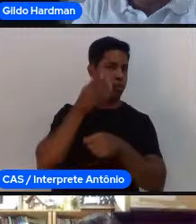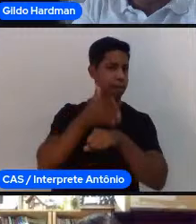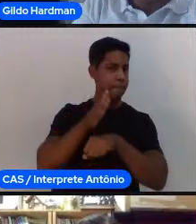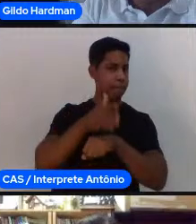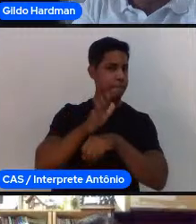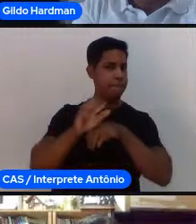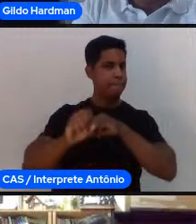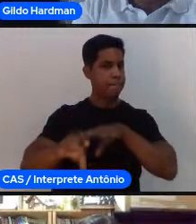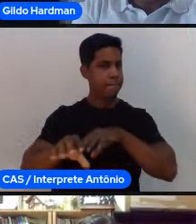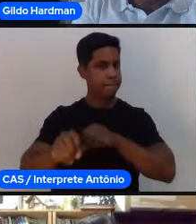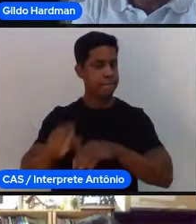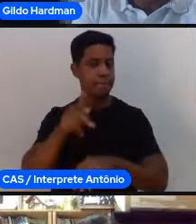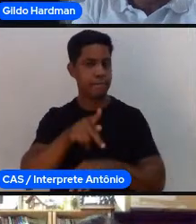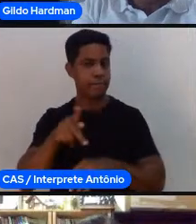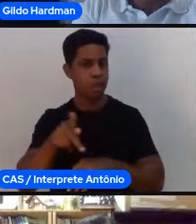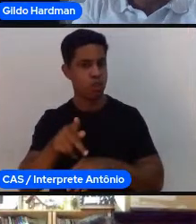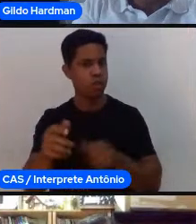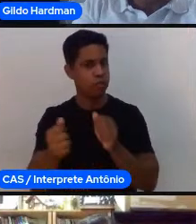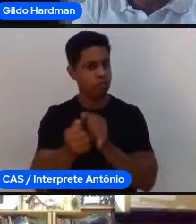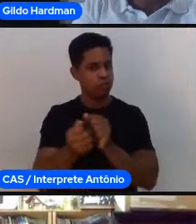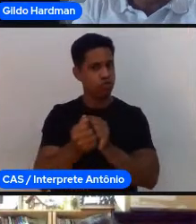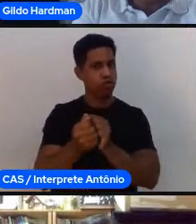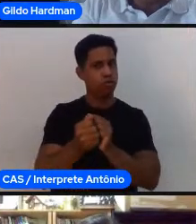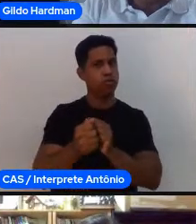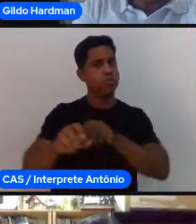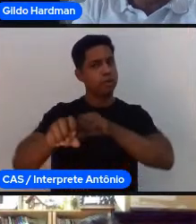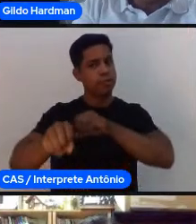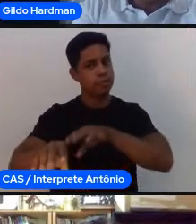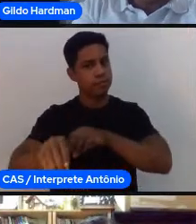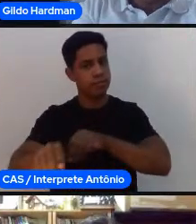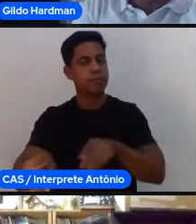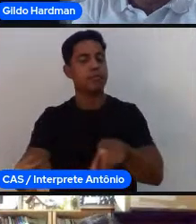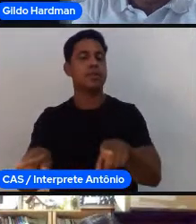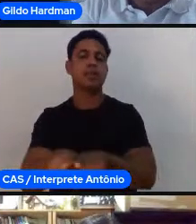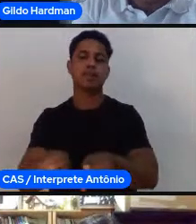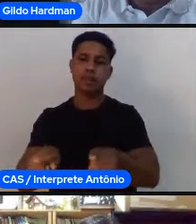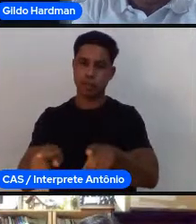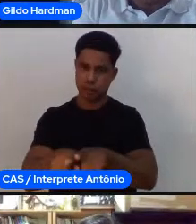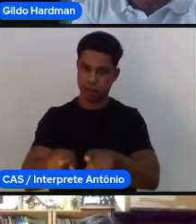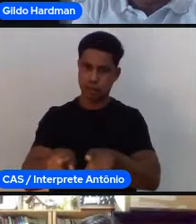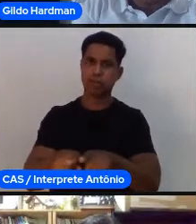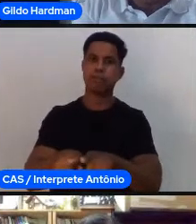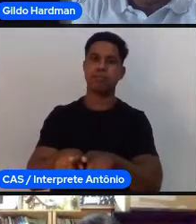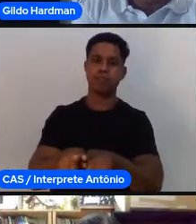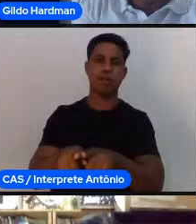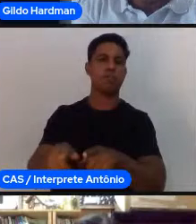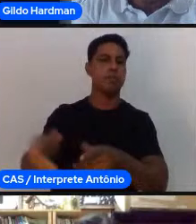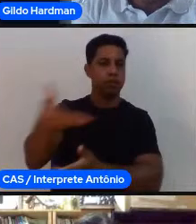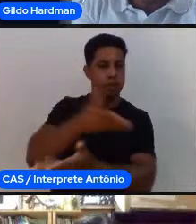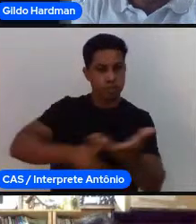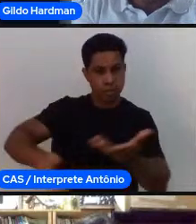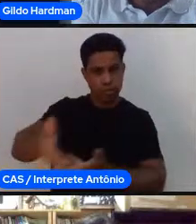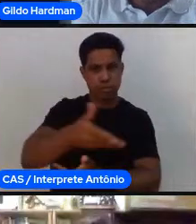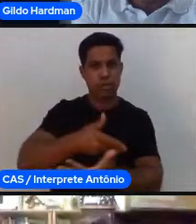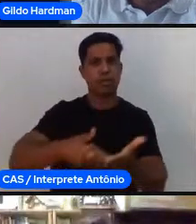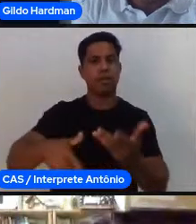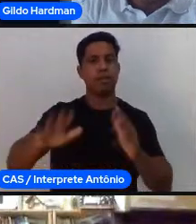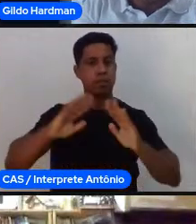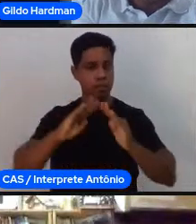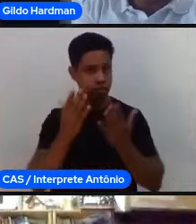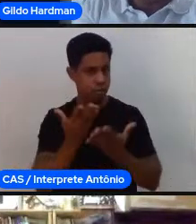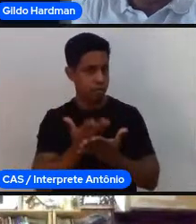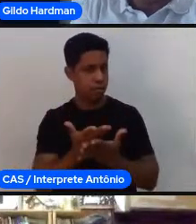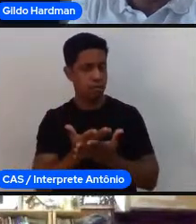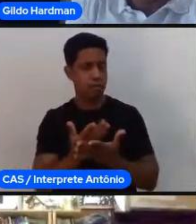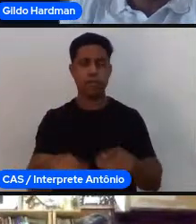esse é o conceito, esse é o treinador ou a treinadora, para mim, que também é um agente educacional. Como é o professor e a professora